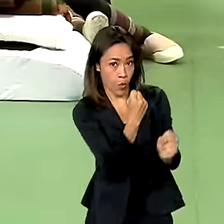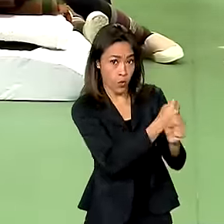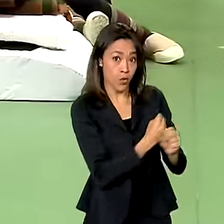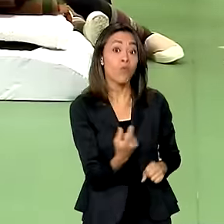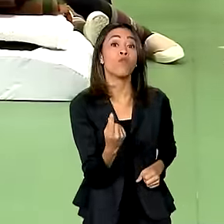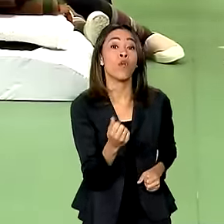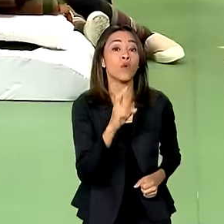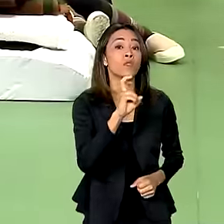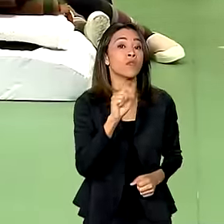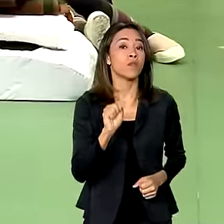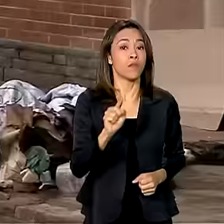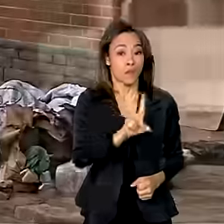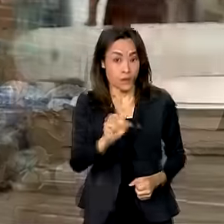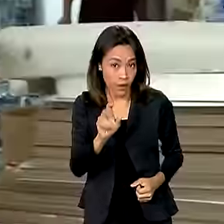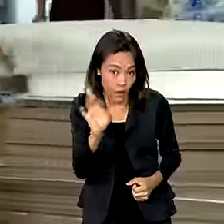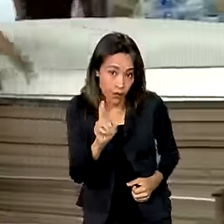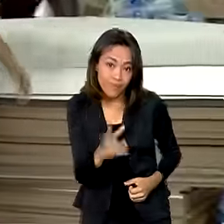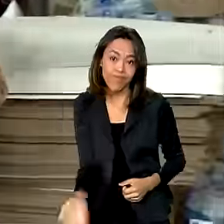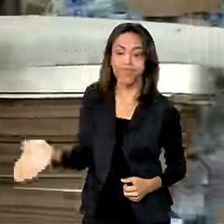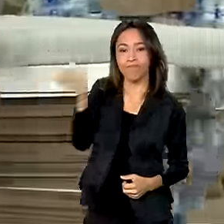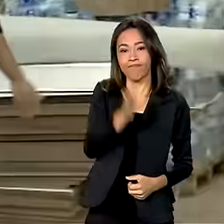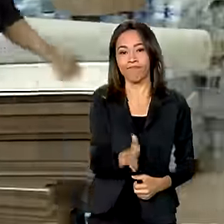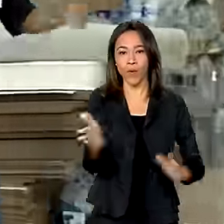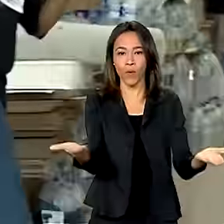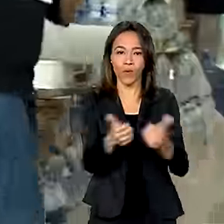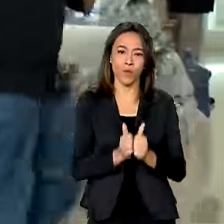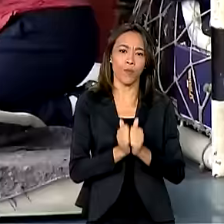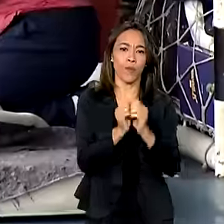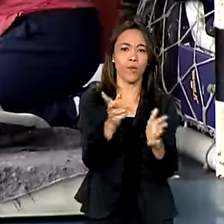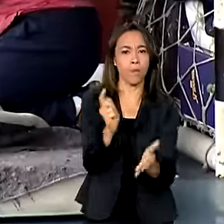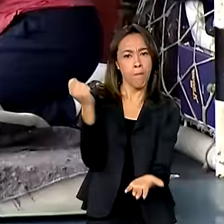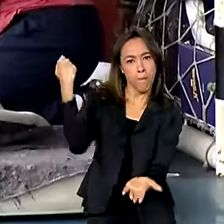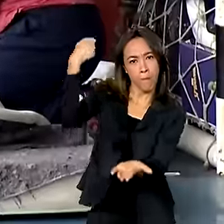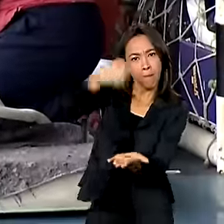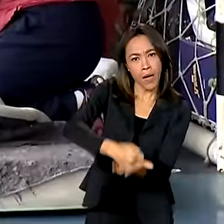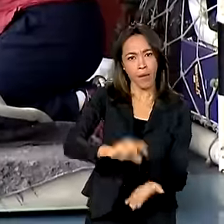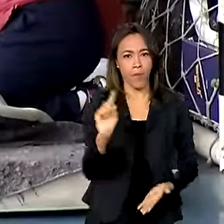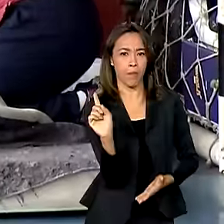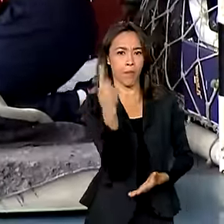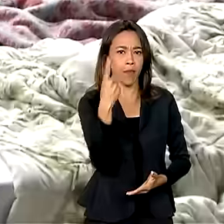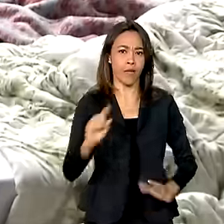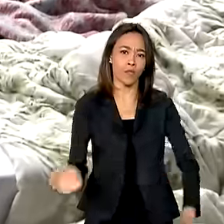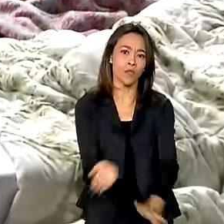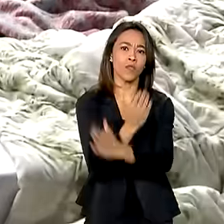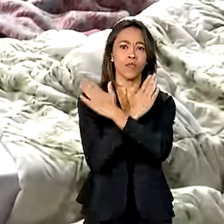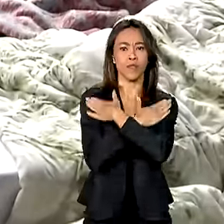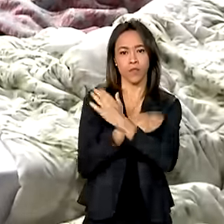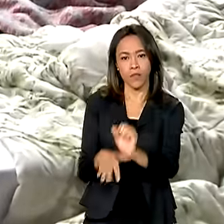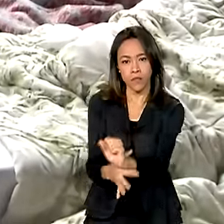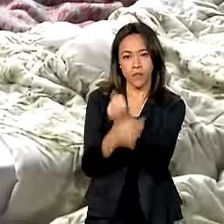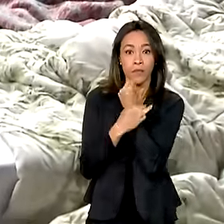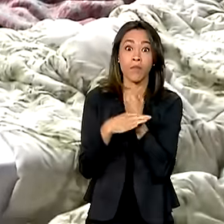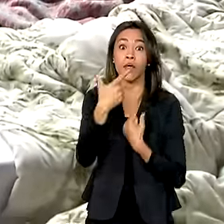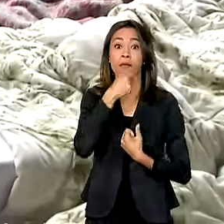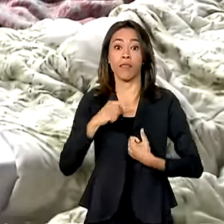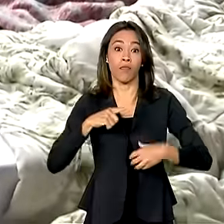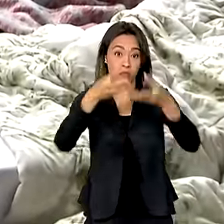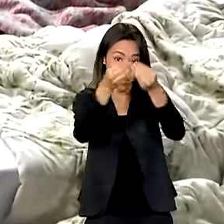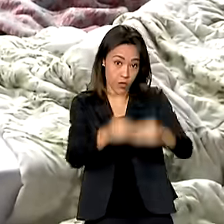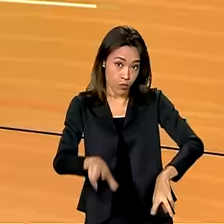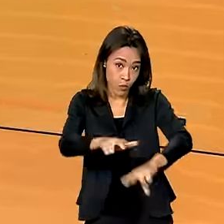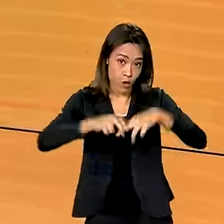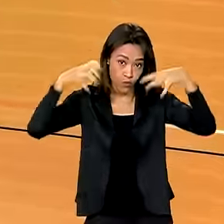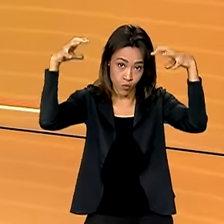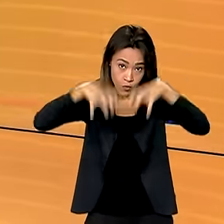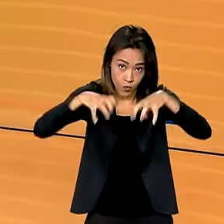5.100 reais. Começa hoje o pagamento da primeira parcela do seguro-desemprego para trabalhadores afetados pelas